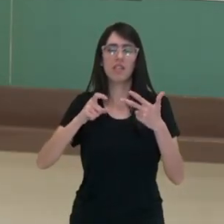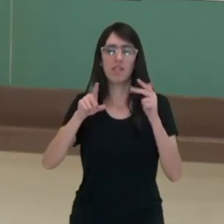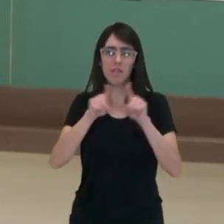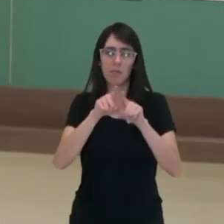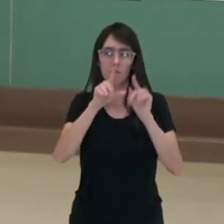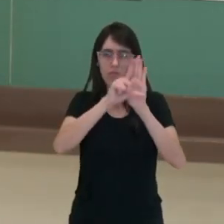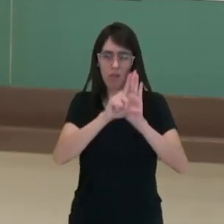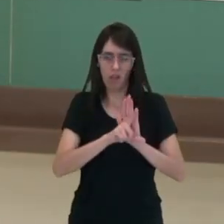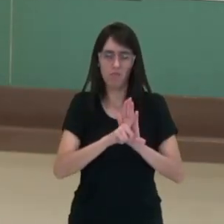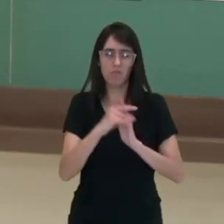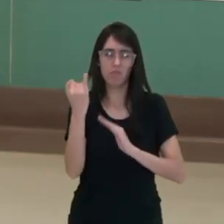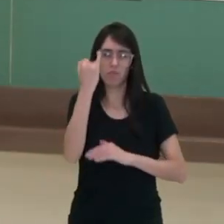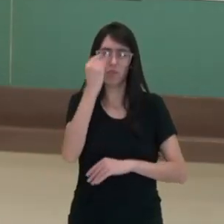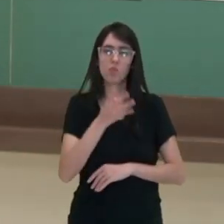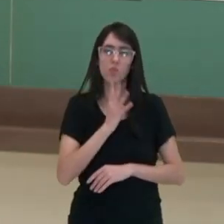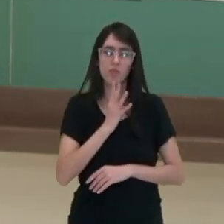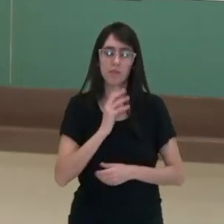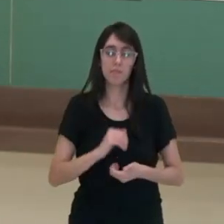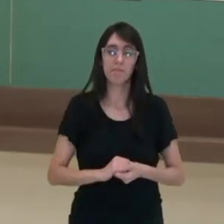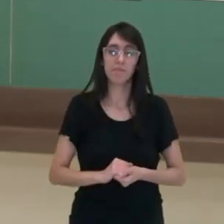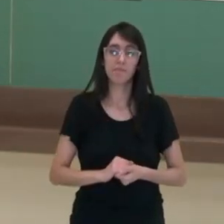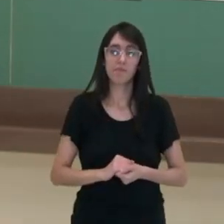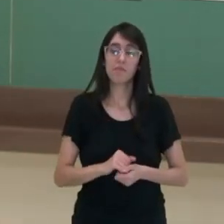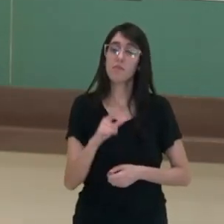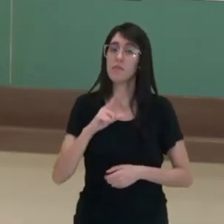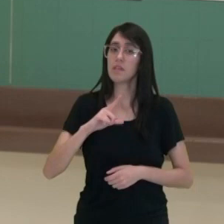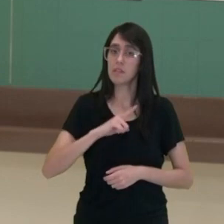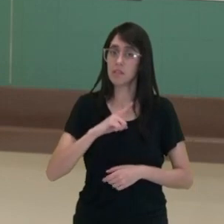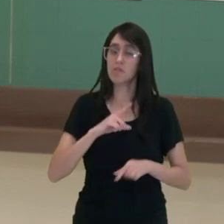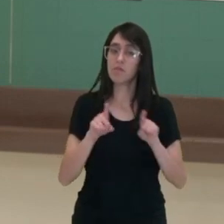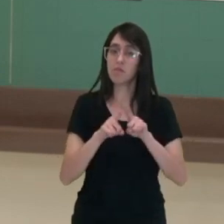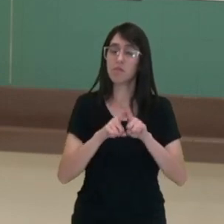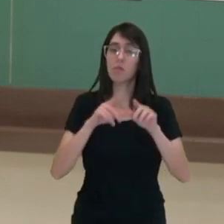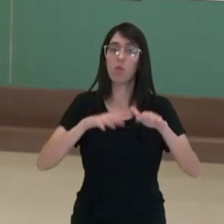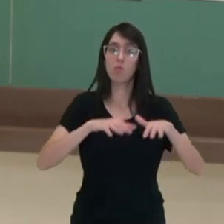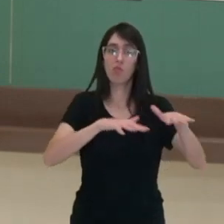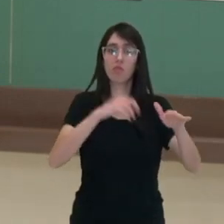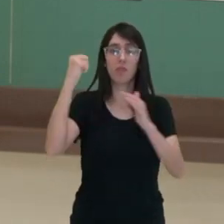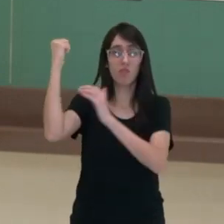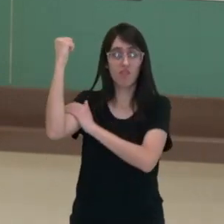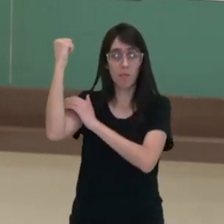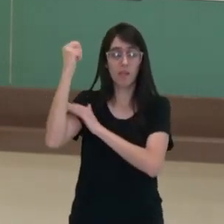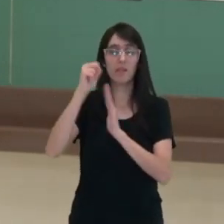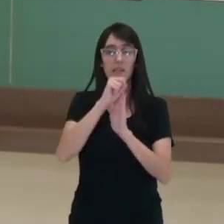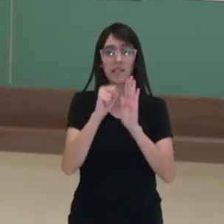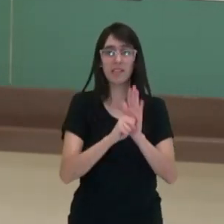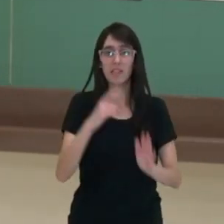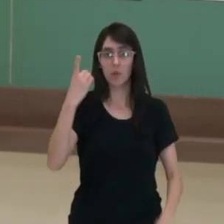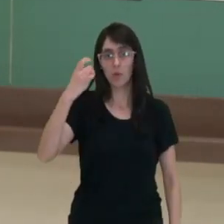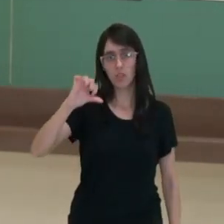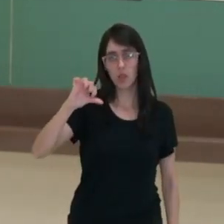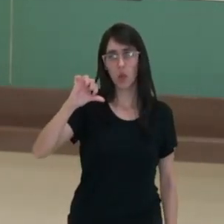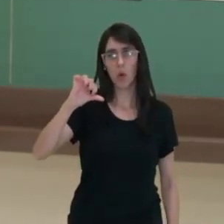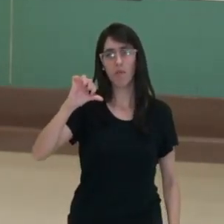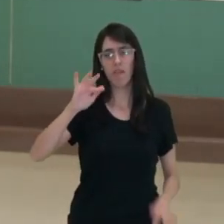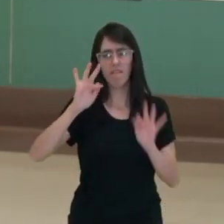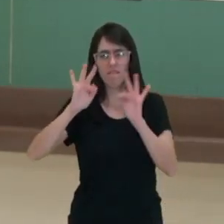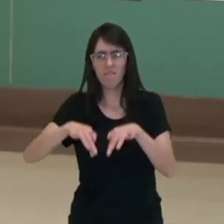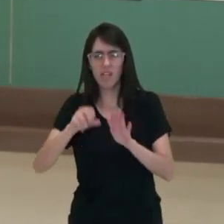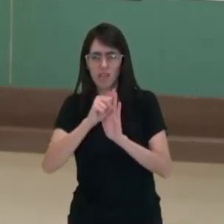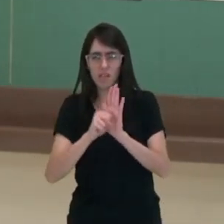políticos, eles podem ser estudados a partir do movimento feminista. Então no século XIX, final do século XIX,